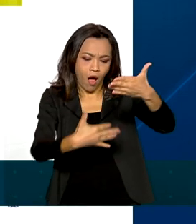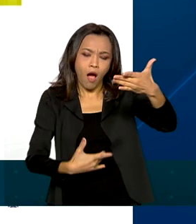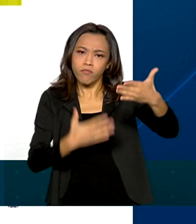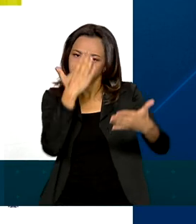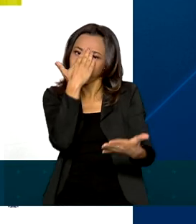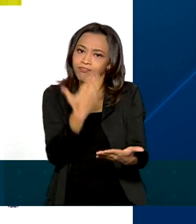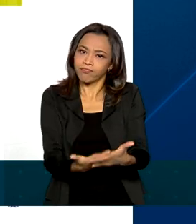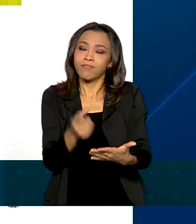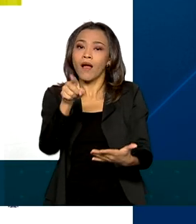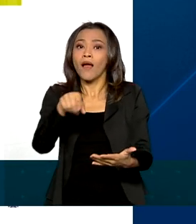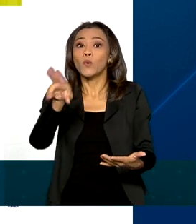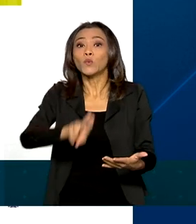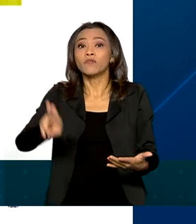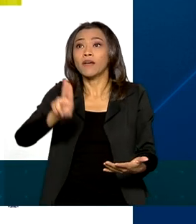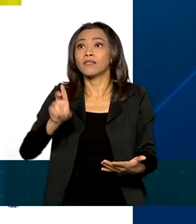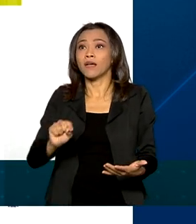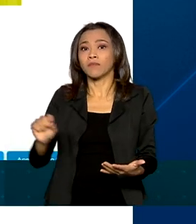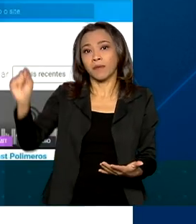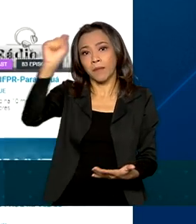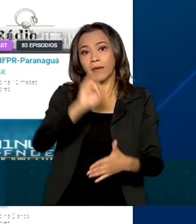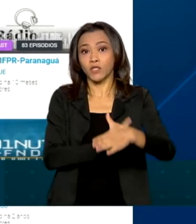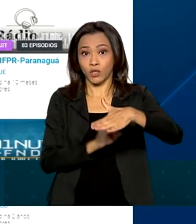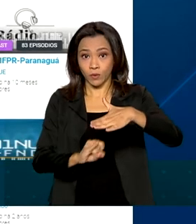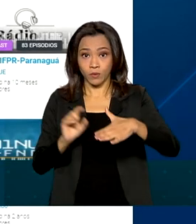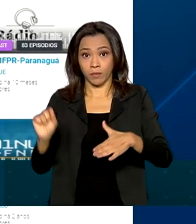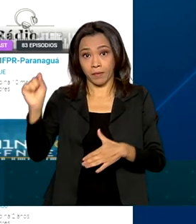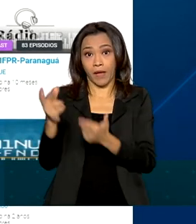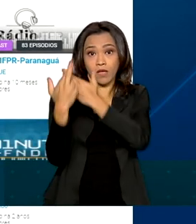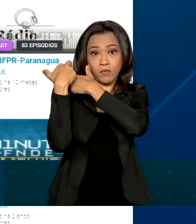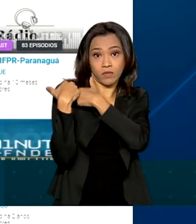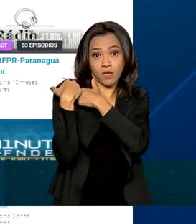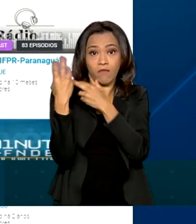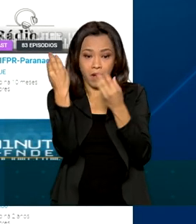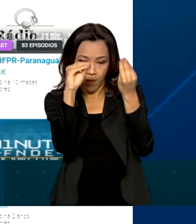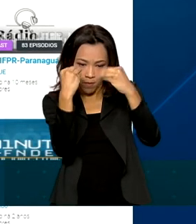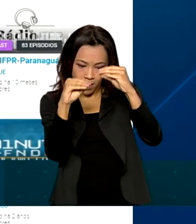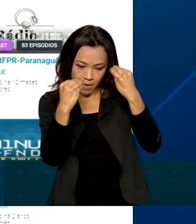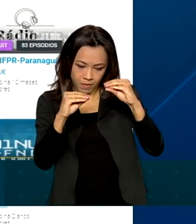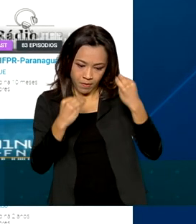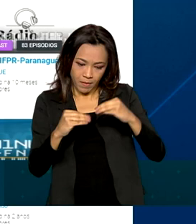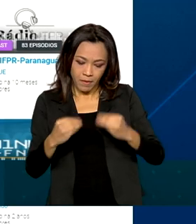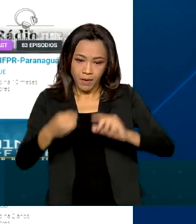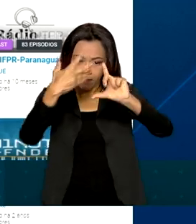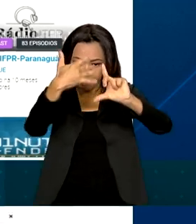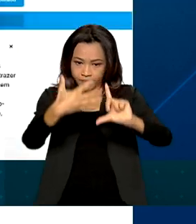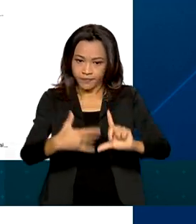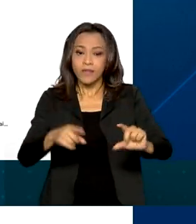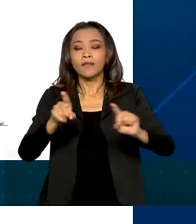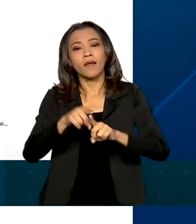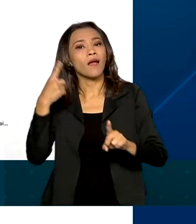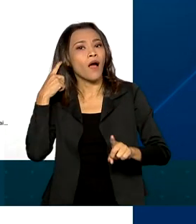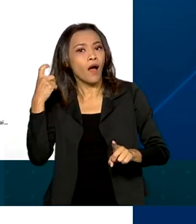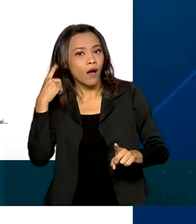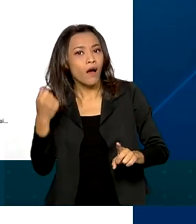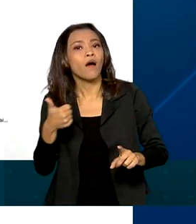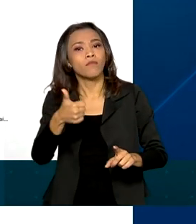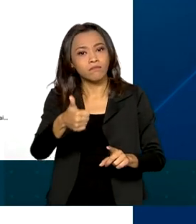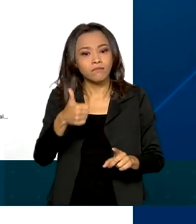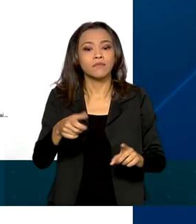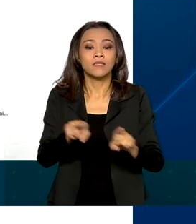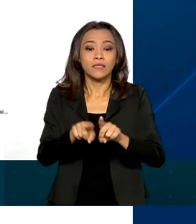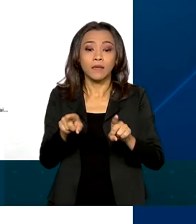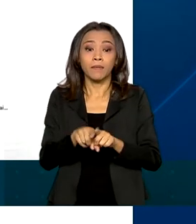universidades e institutos federais. A plataforma também conta com arquivos de áudio e podcast, além de